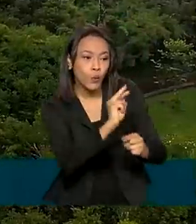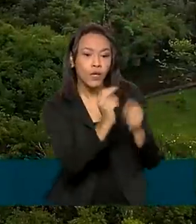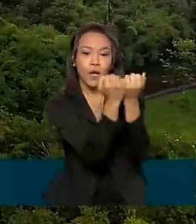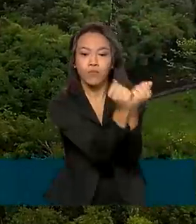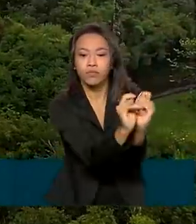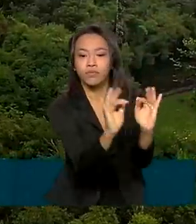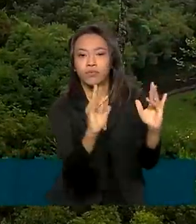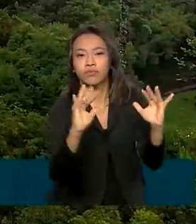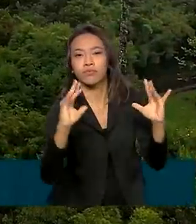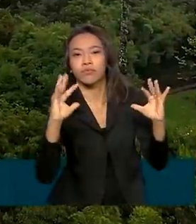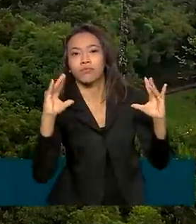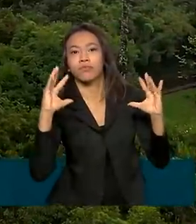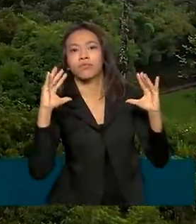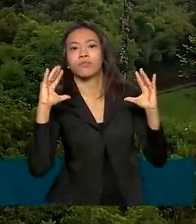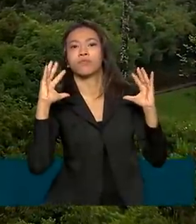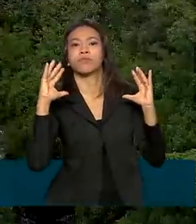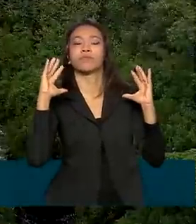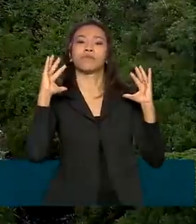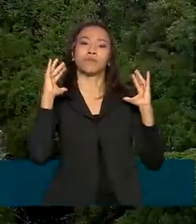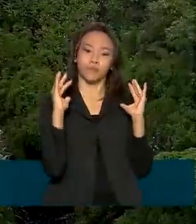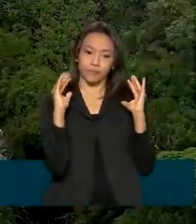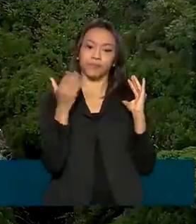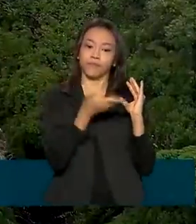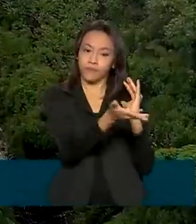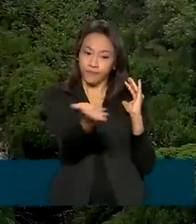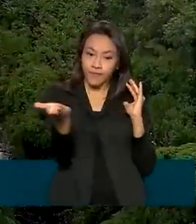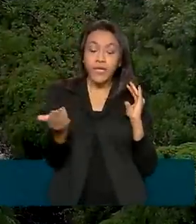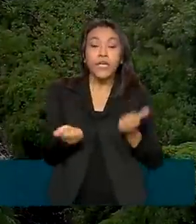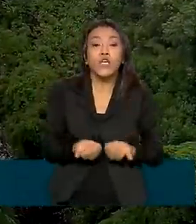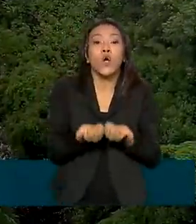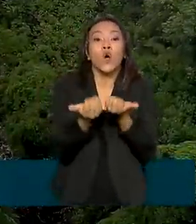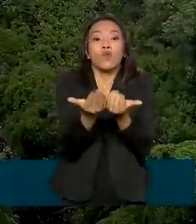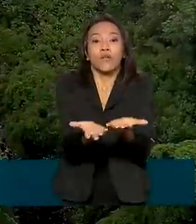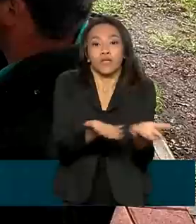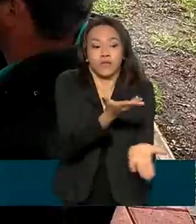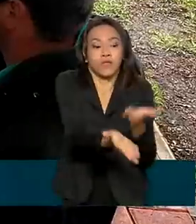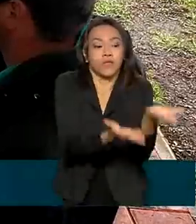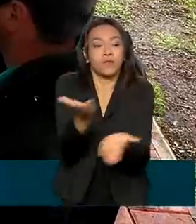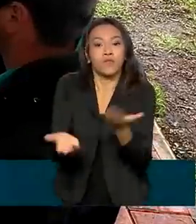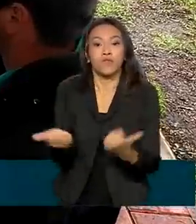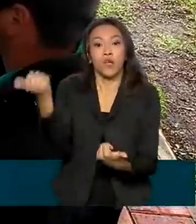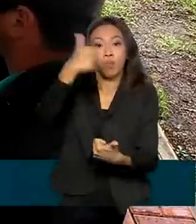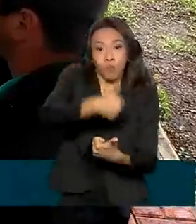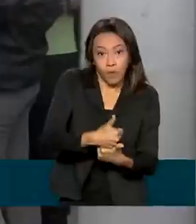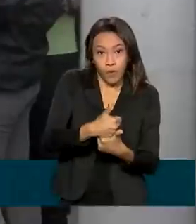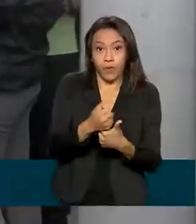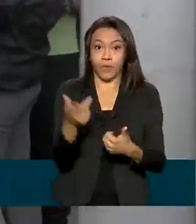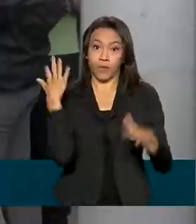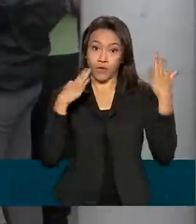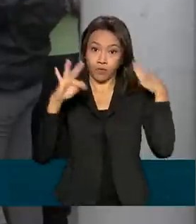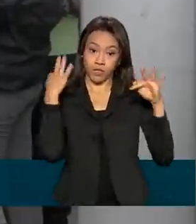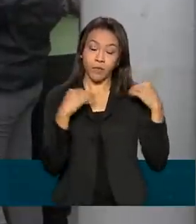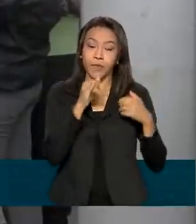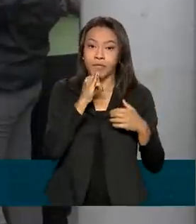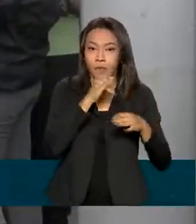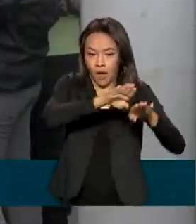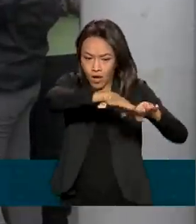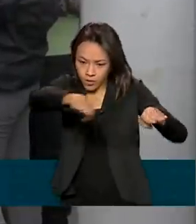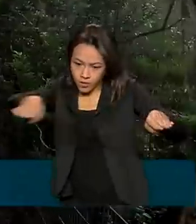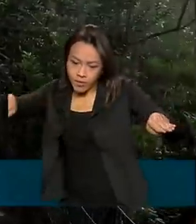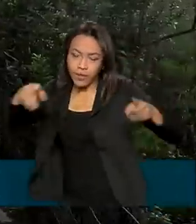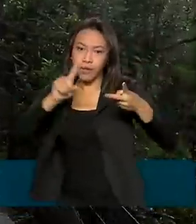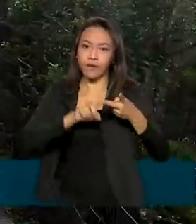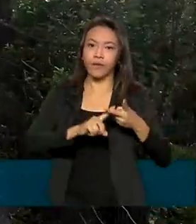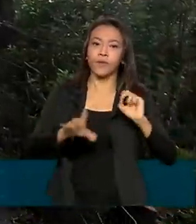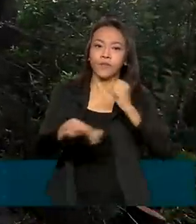incluindo a revitalização, modernização e serviços de apoio aos turistas, como alimentação, estacionamento e segurança.